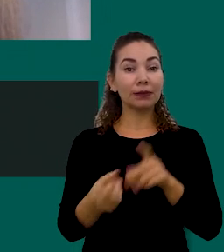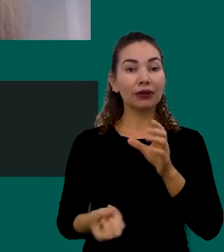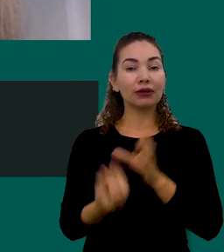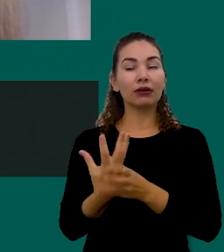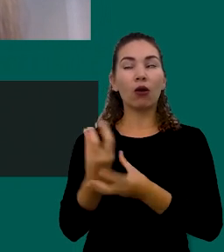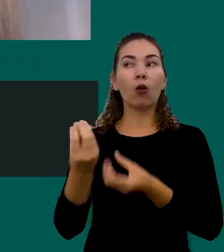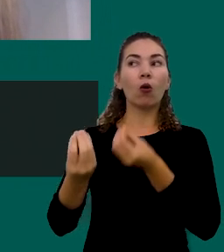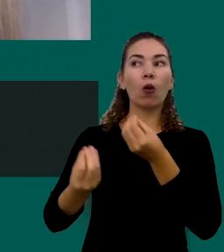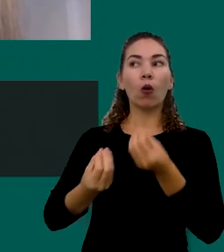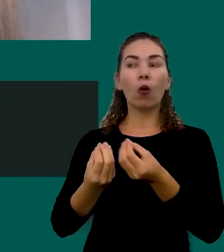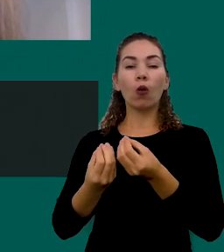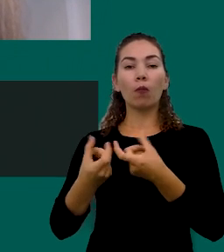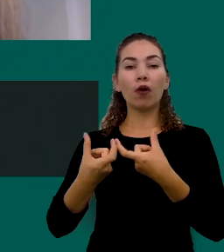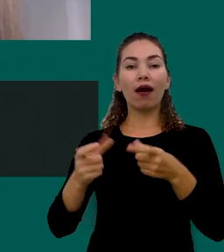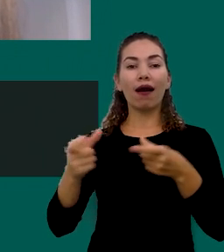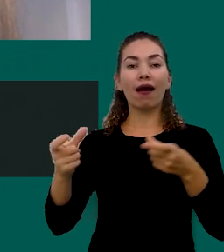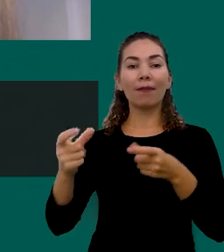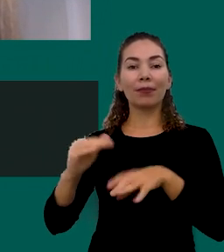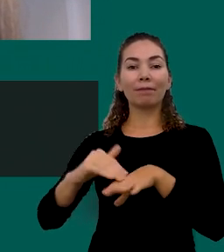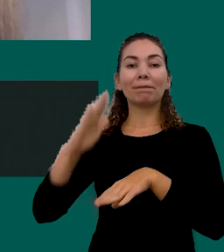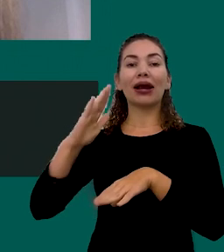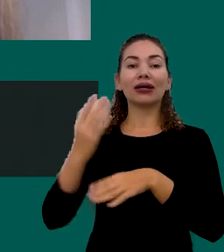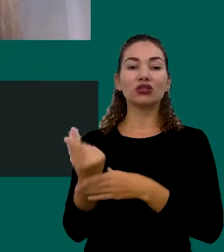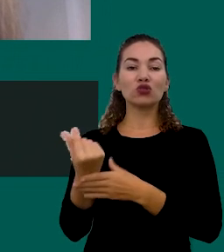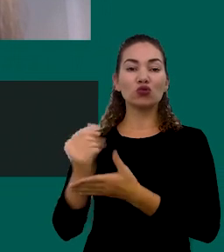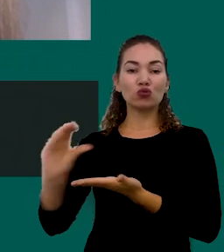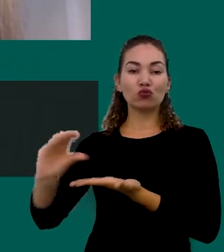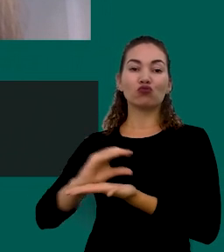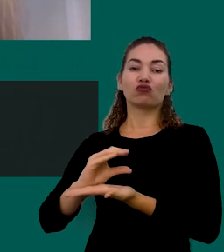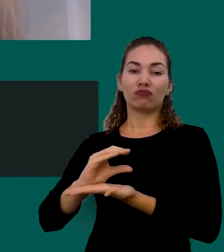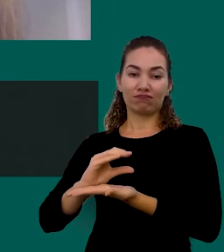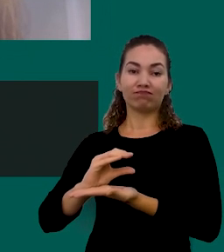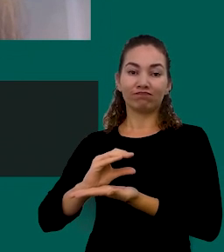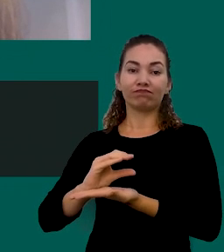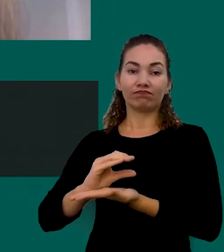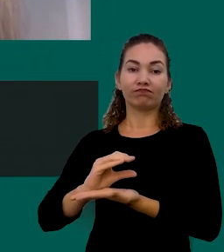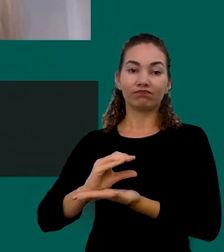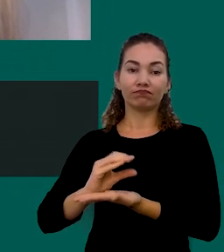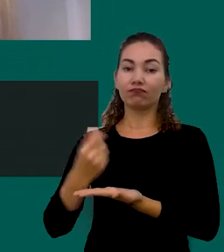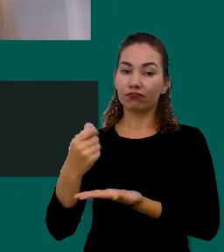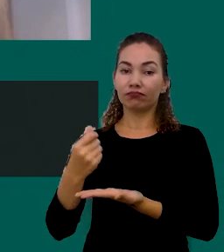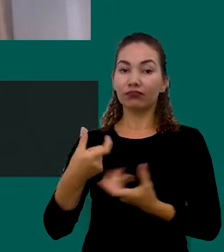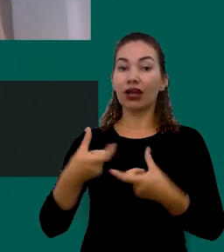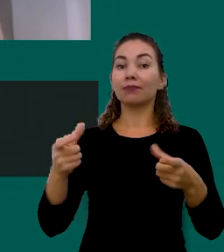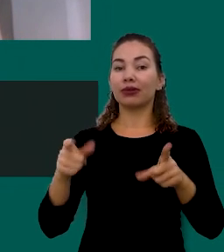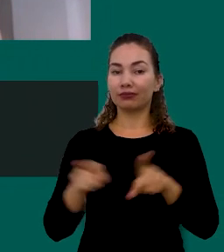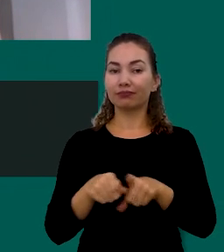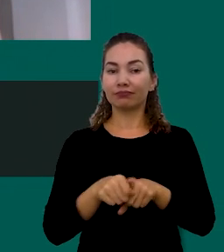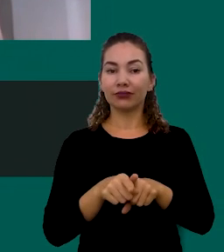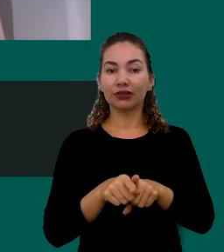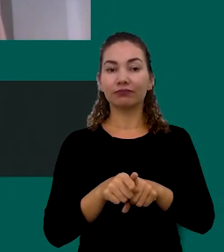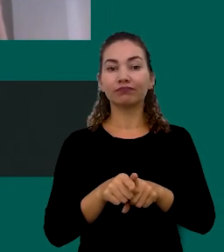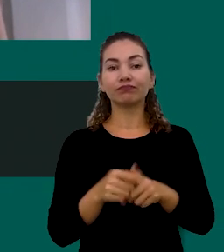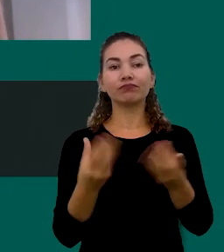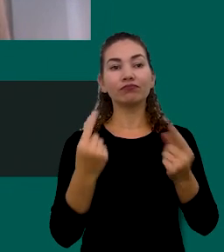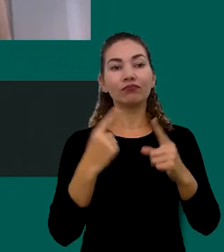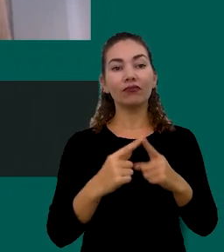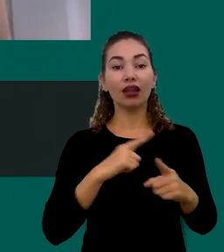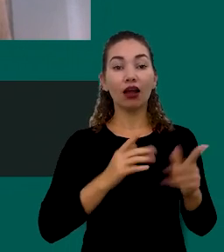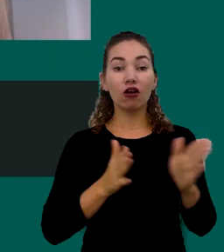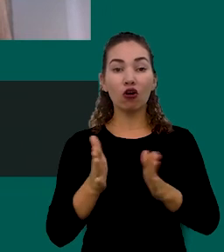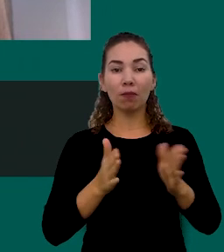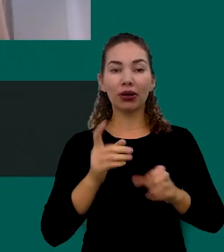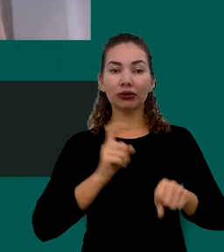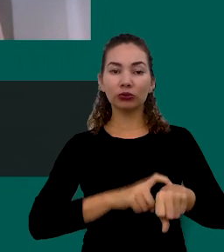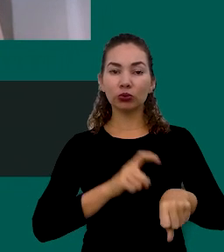Possibilidades Para Ampliar As Nossas Fontes De Entradas De Recursos Muitas Vezes A gente Tem Um Período Do